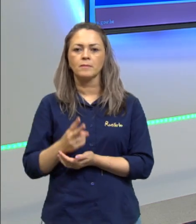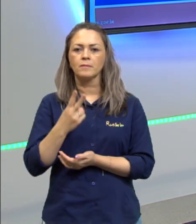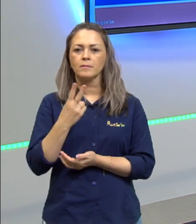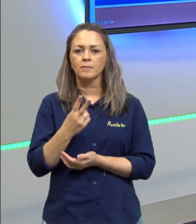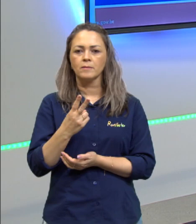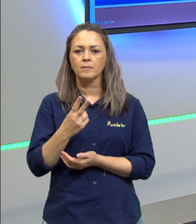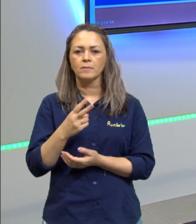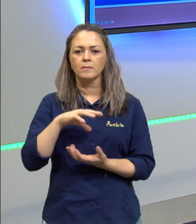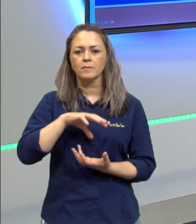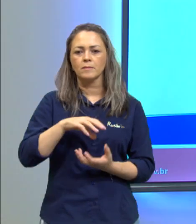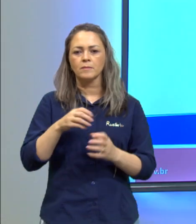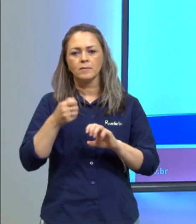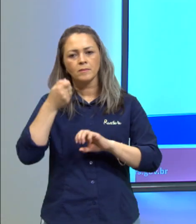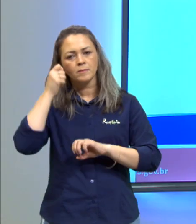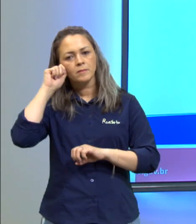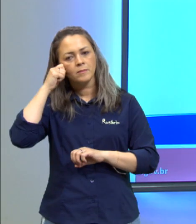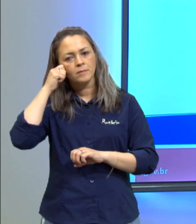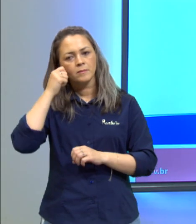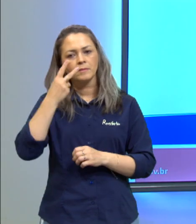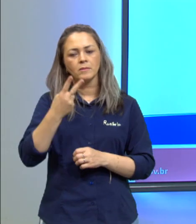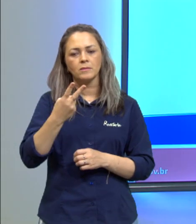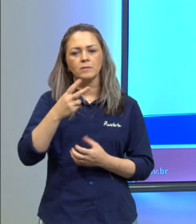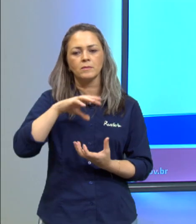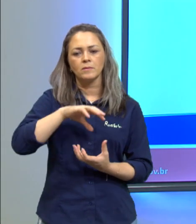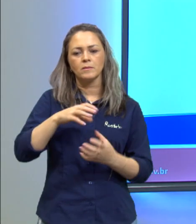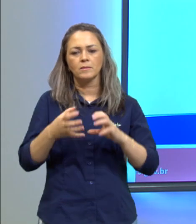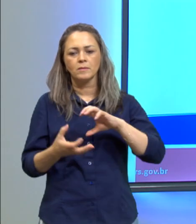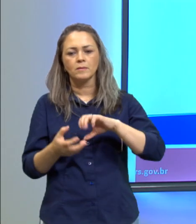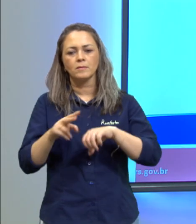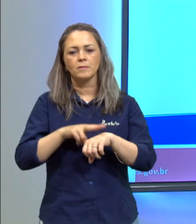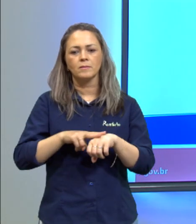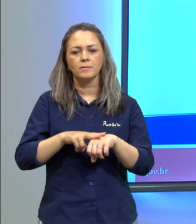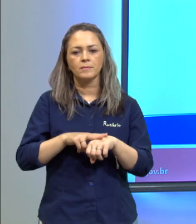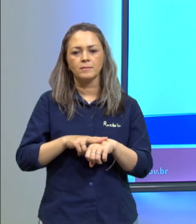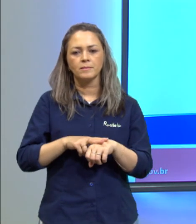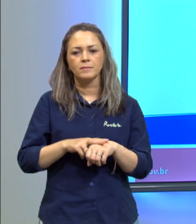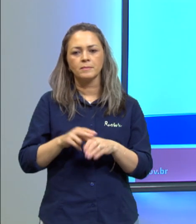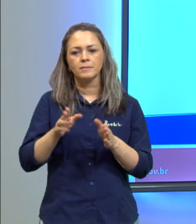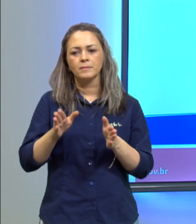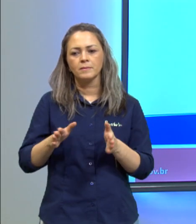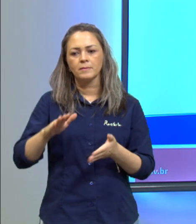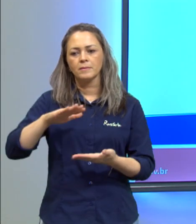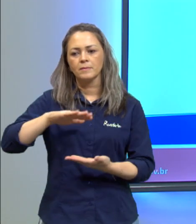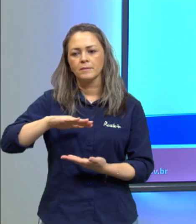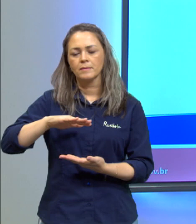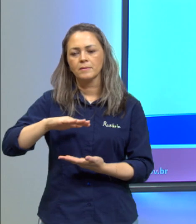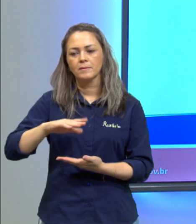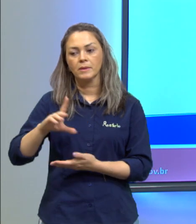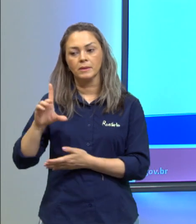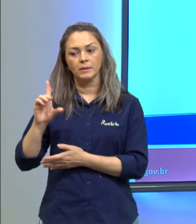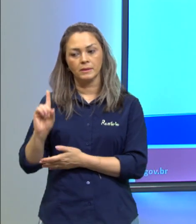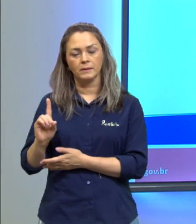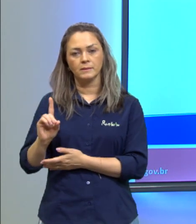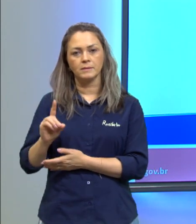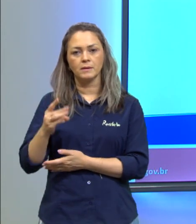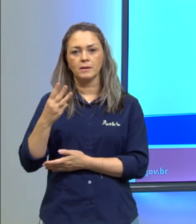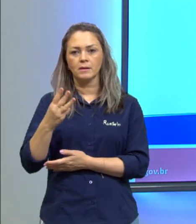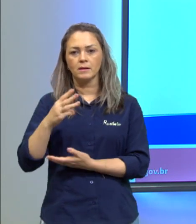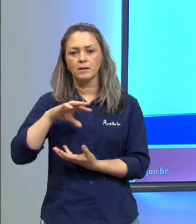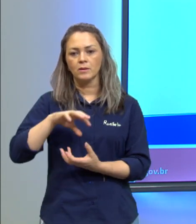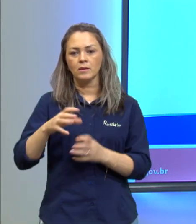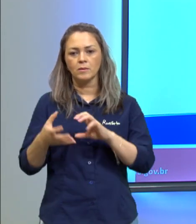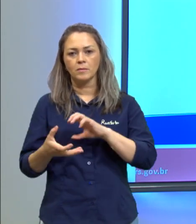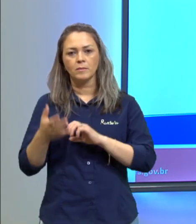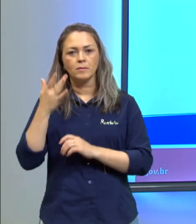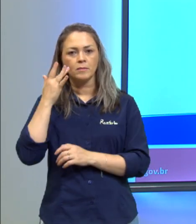pretas e duas bolas verdes na urna D tem três bolas